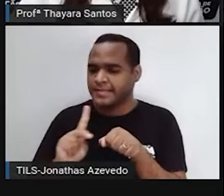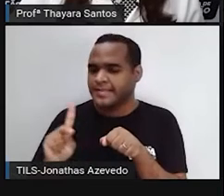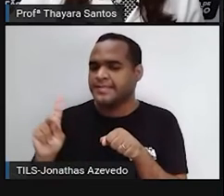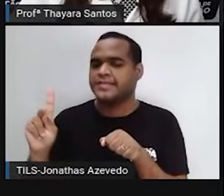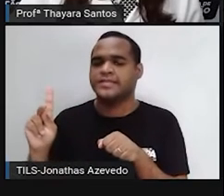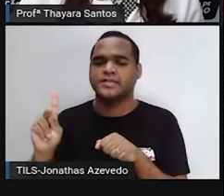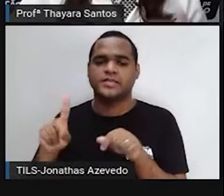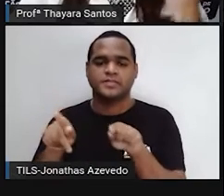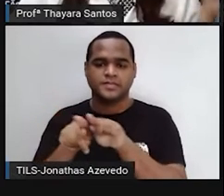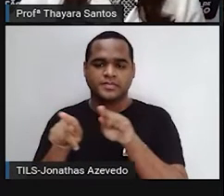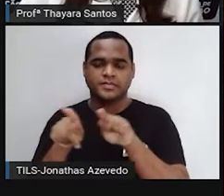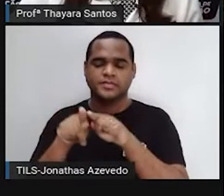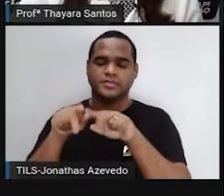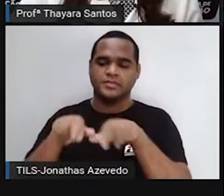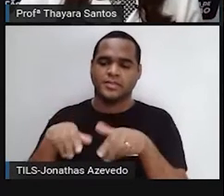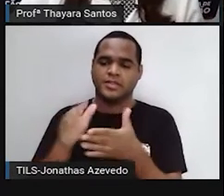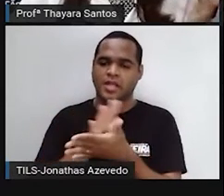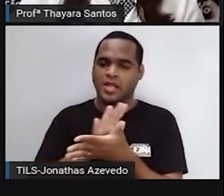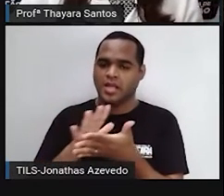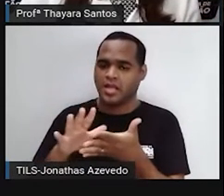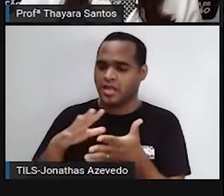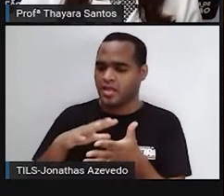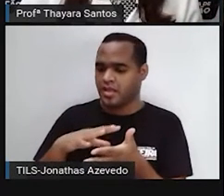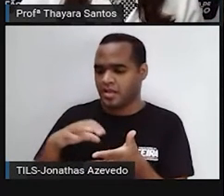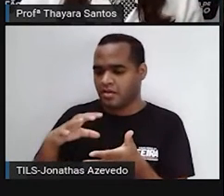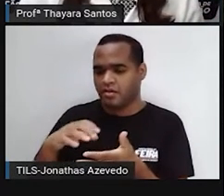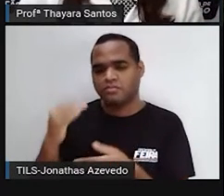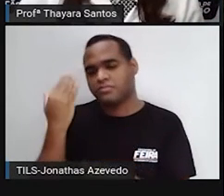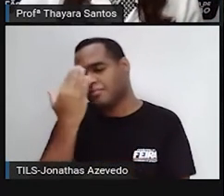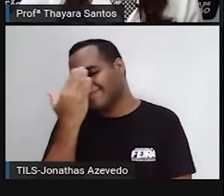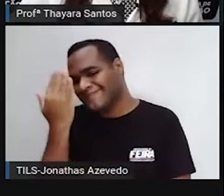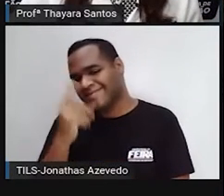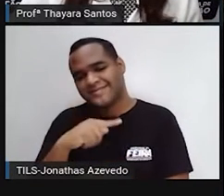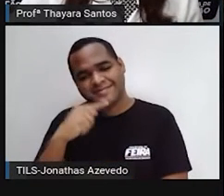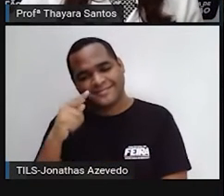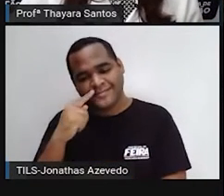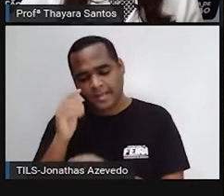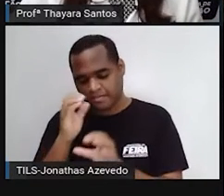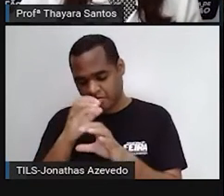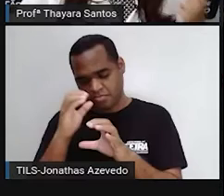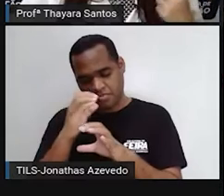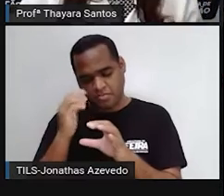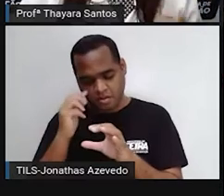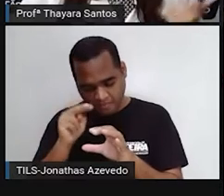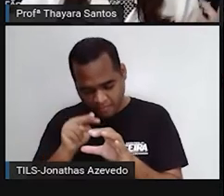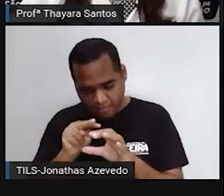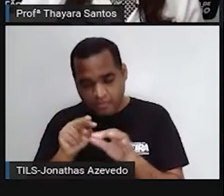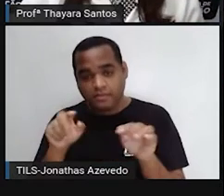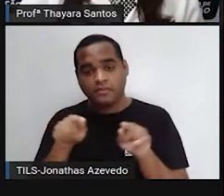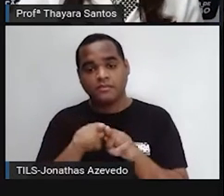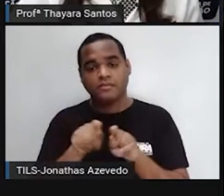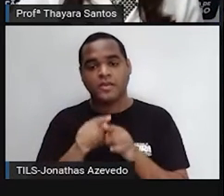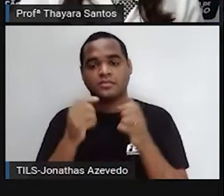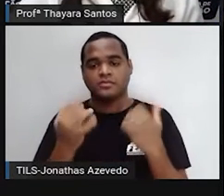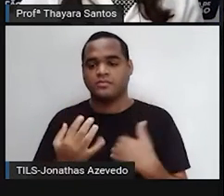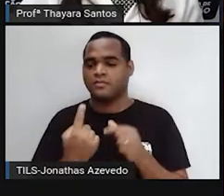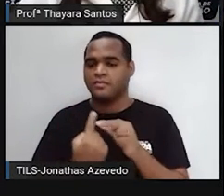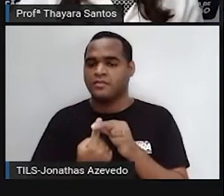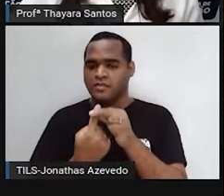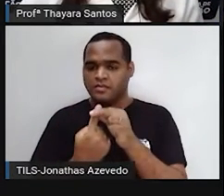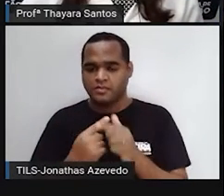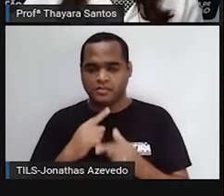e também de algumas algas. Das algas microscópicas, elas também são formadas por apenas uma célula.